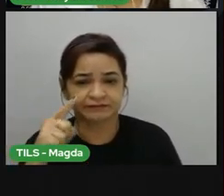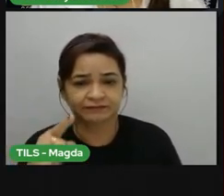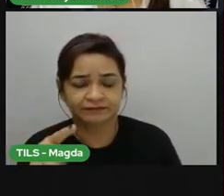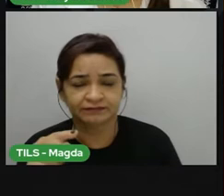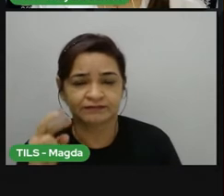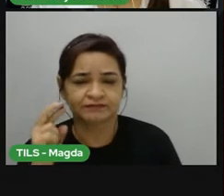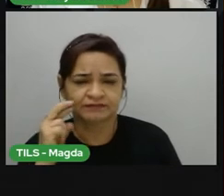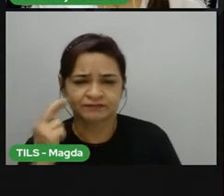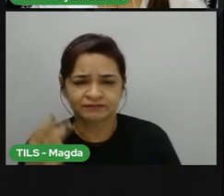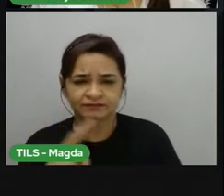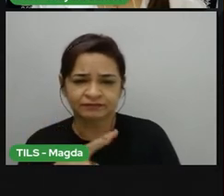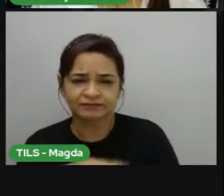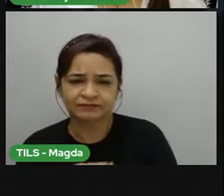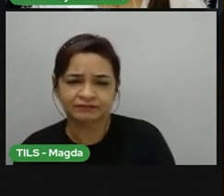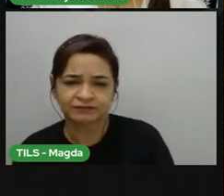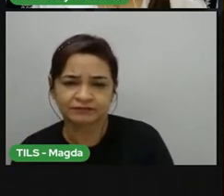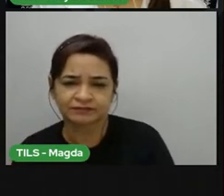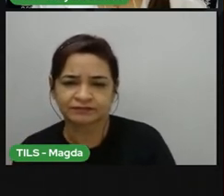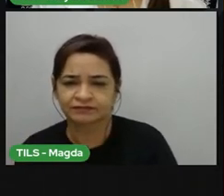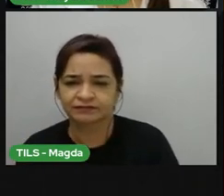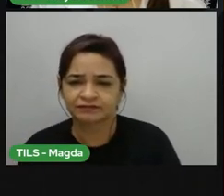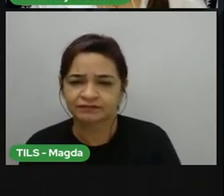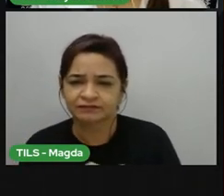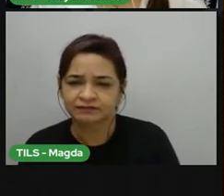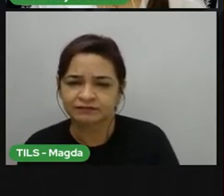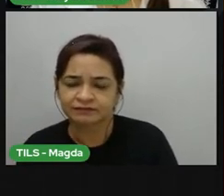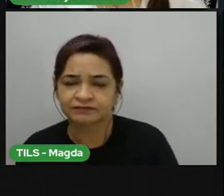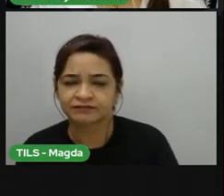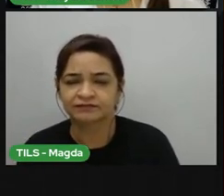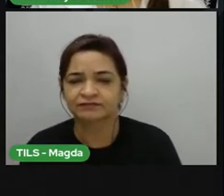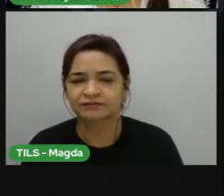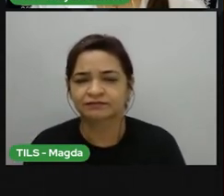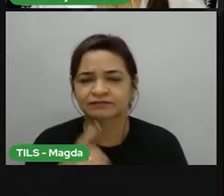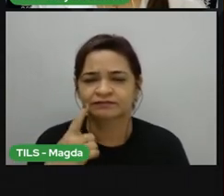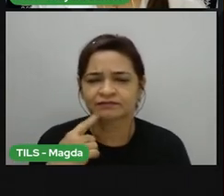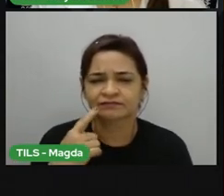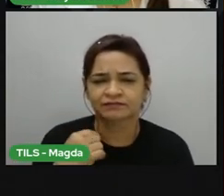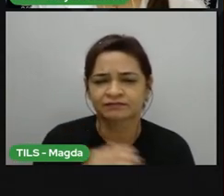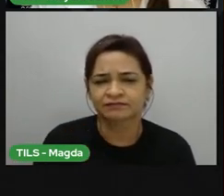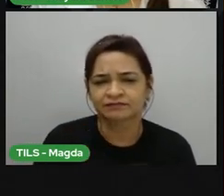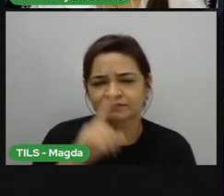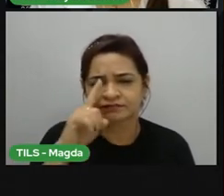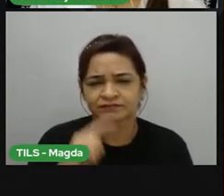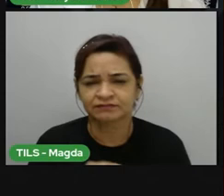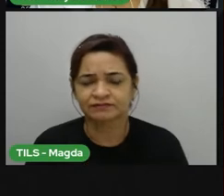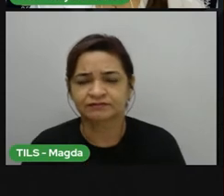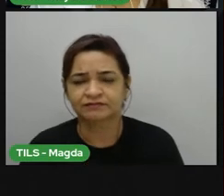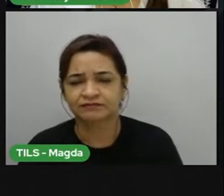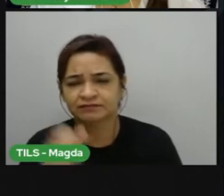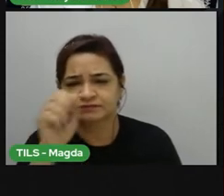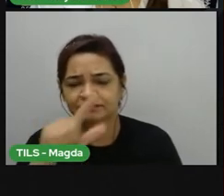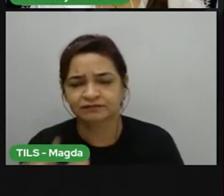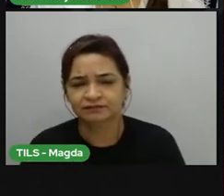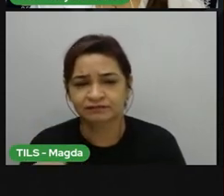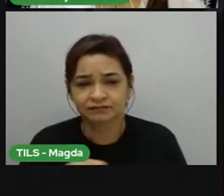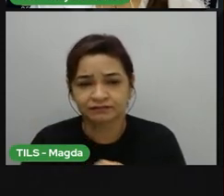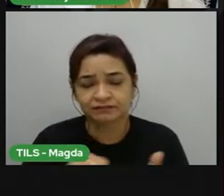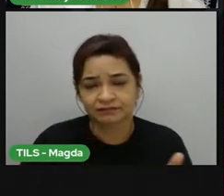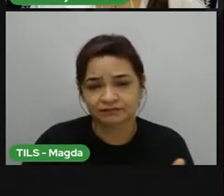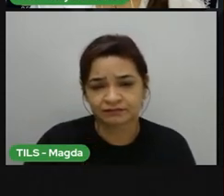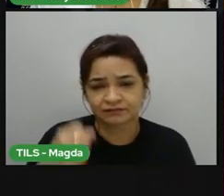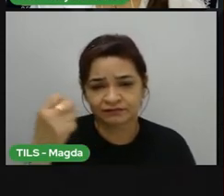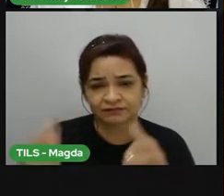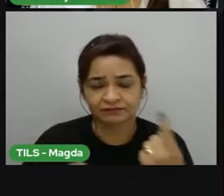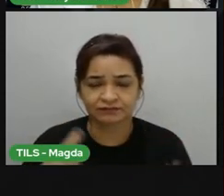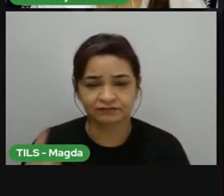semiárido, tropical litorâneo, tropical de altitude, subtropical. Vamos ver as características de cada um